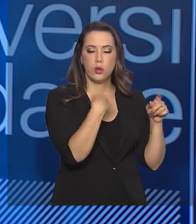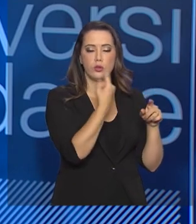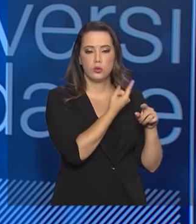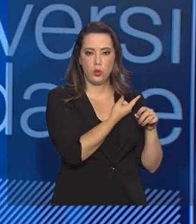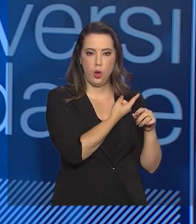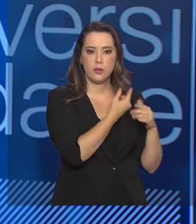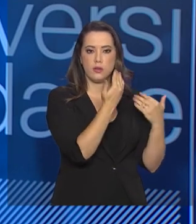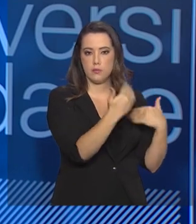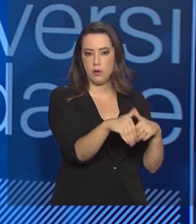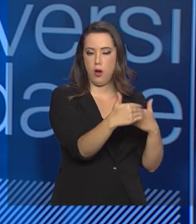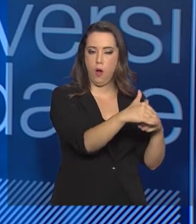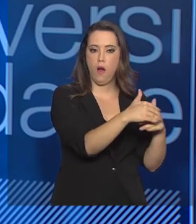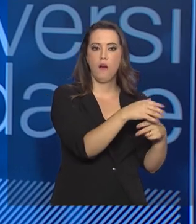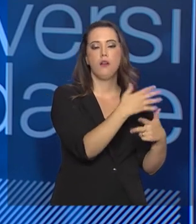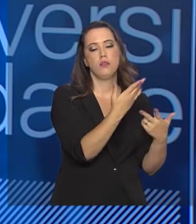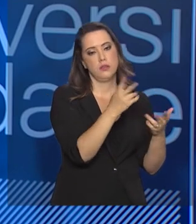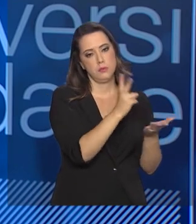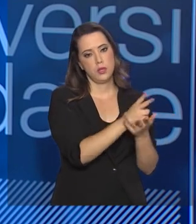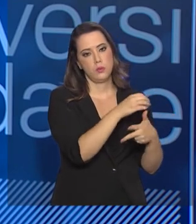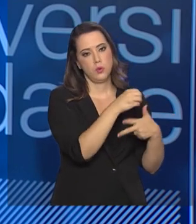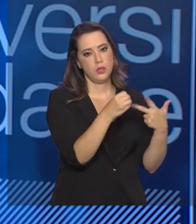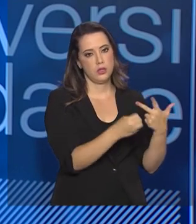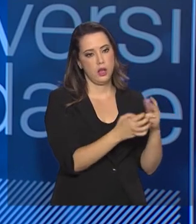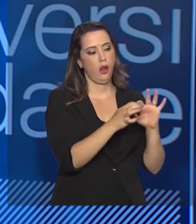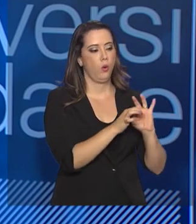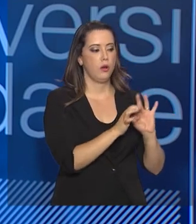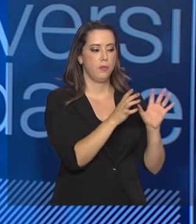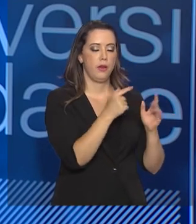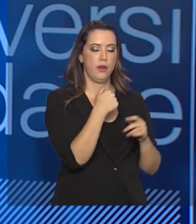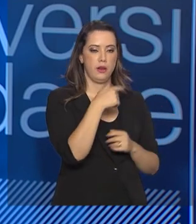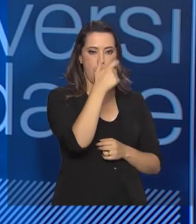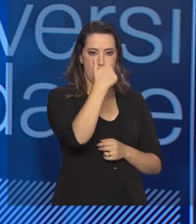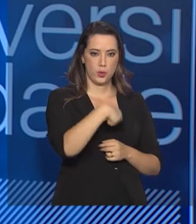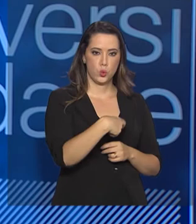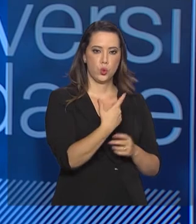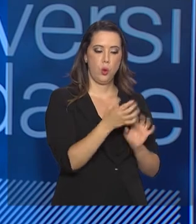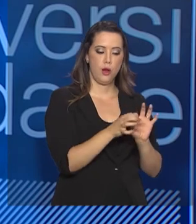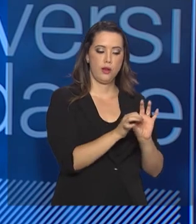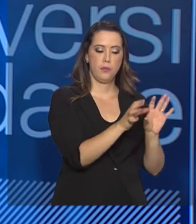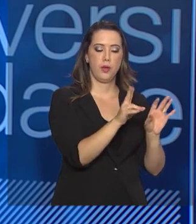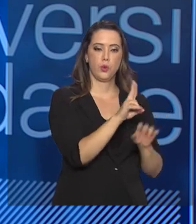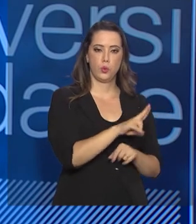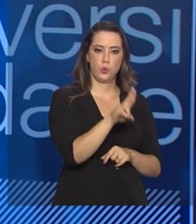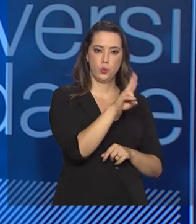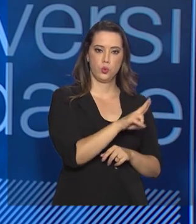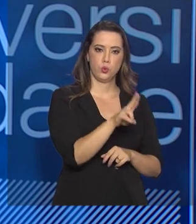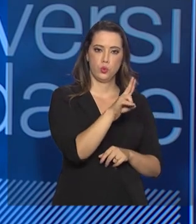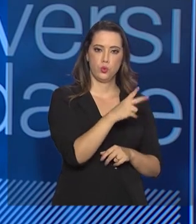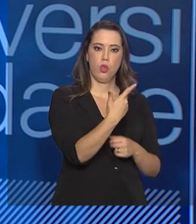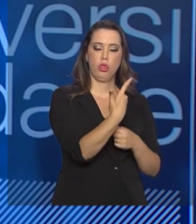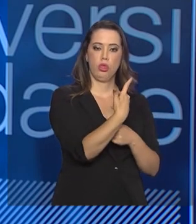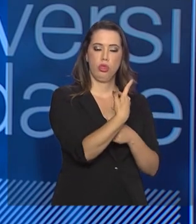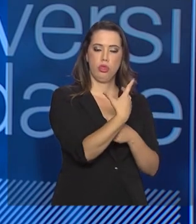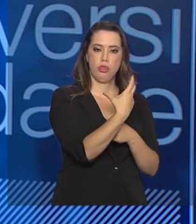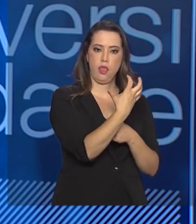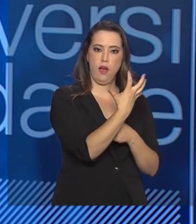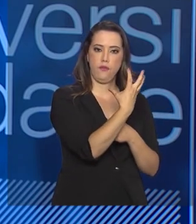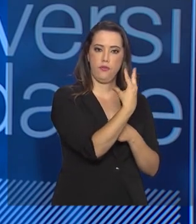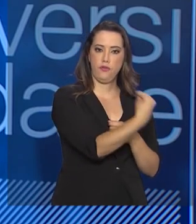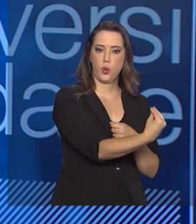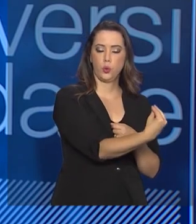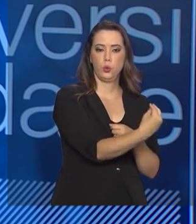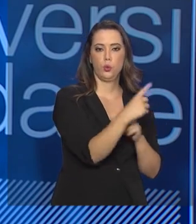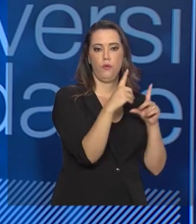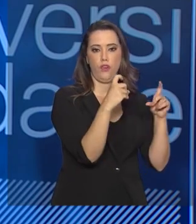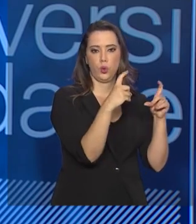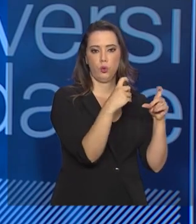com autorização, enfim, o estudante vai dar autorização para a utilização da imagem. Mas a ideia é a gente ter essa coleta da imagem, é uma novidade